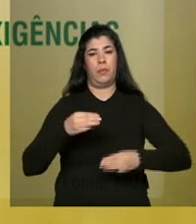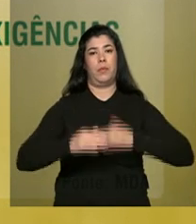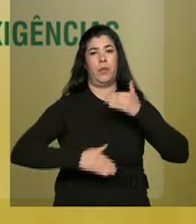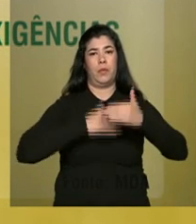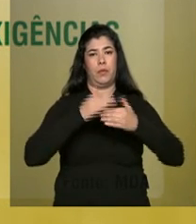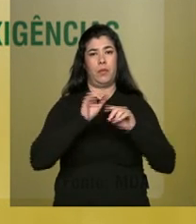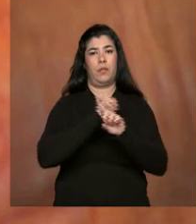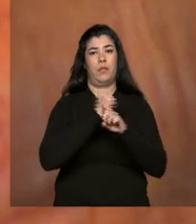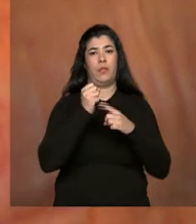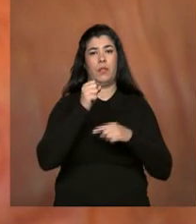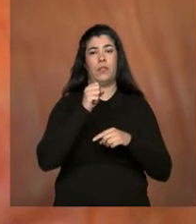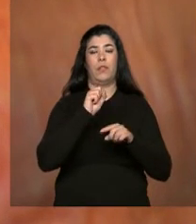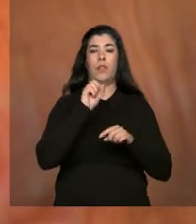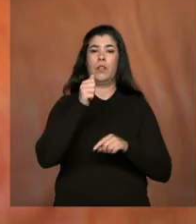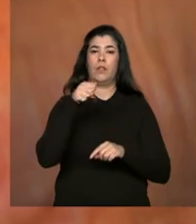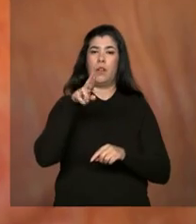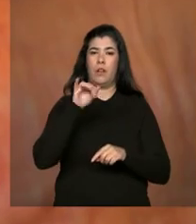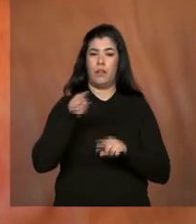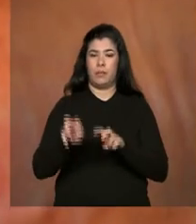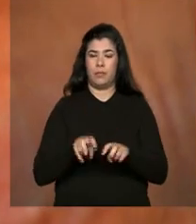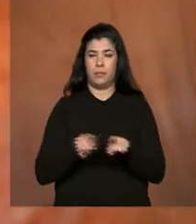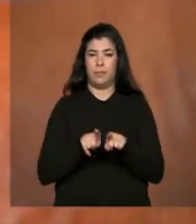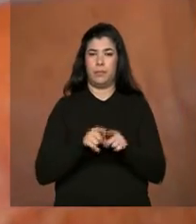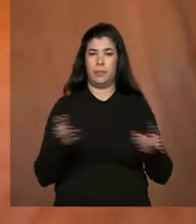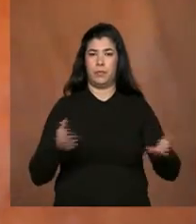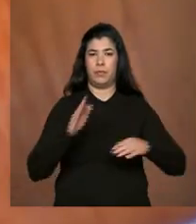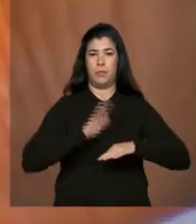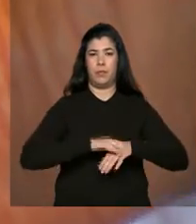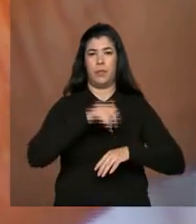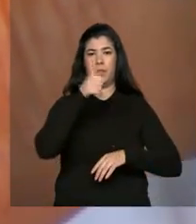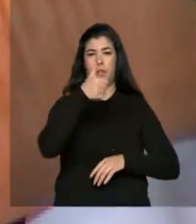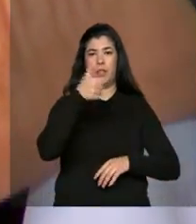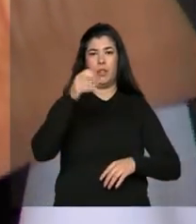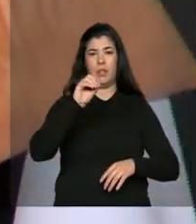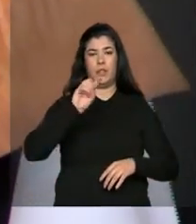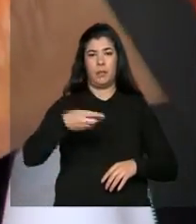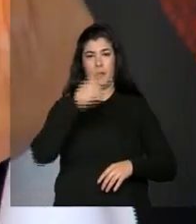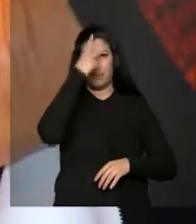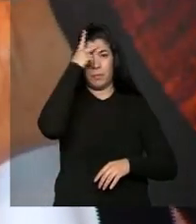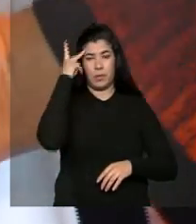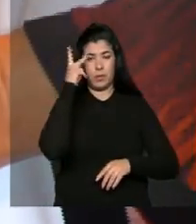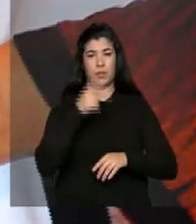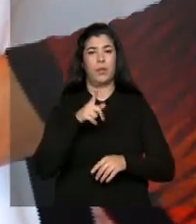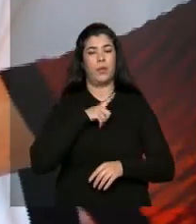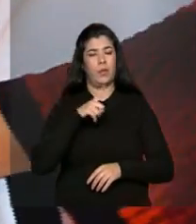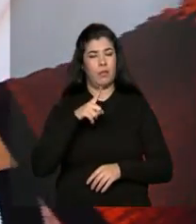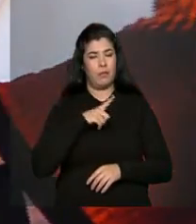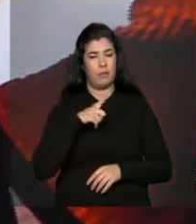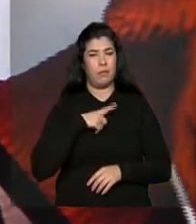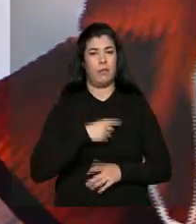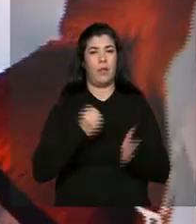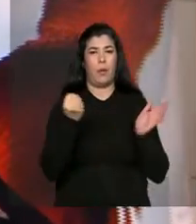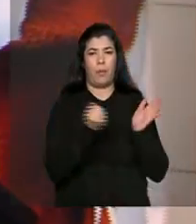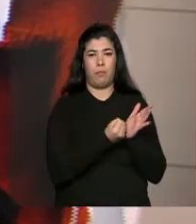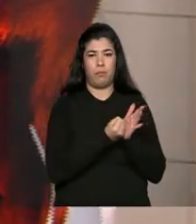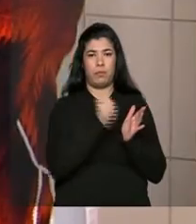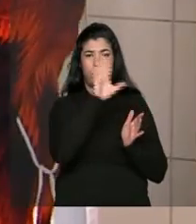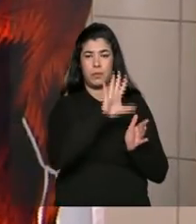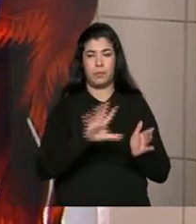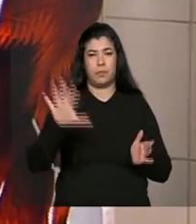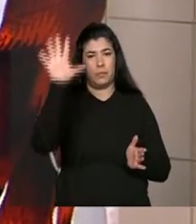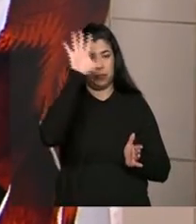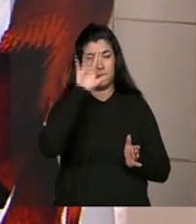Desenvolvimento Agrário. Hoje, mais de 110 mil produtores têm o selo da agricultura familiar em todo o país.